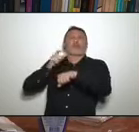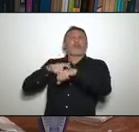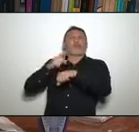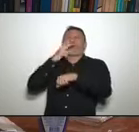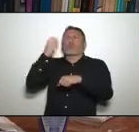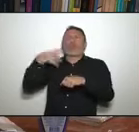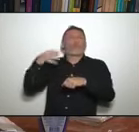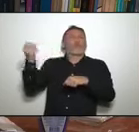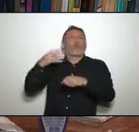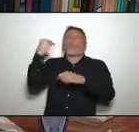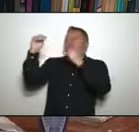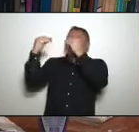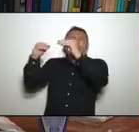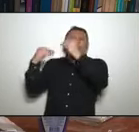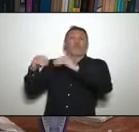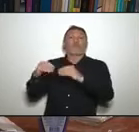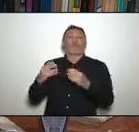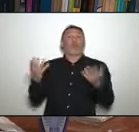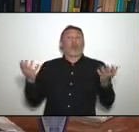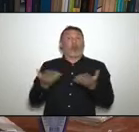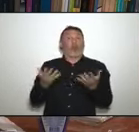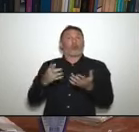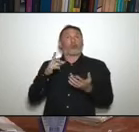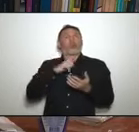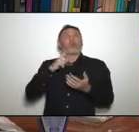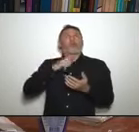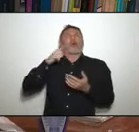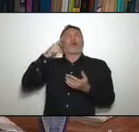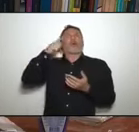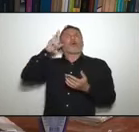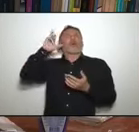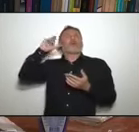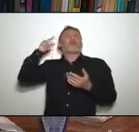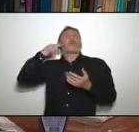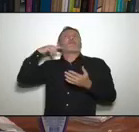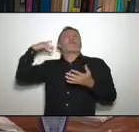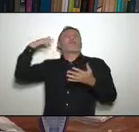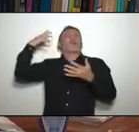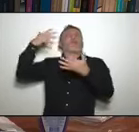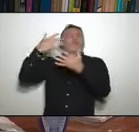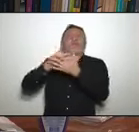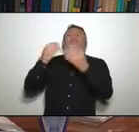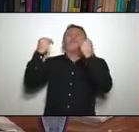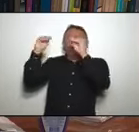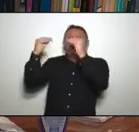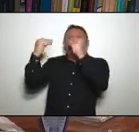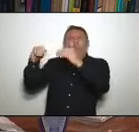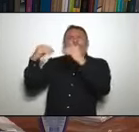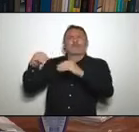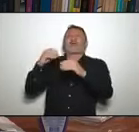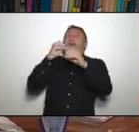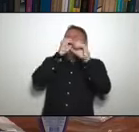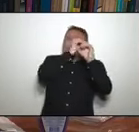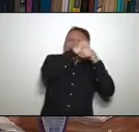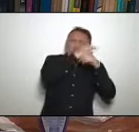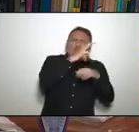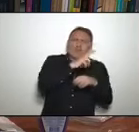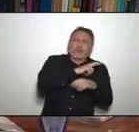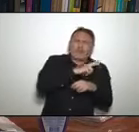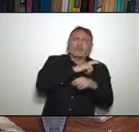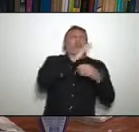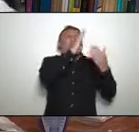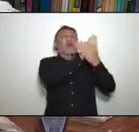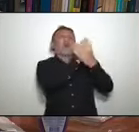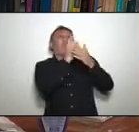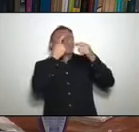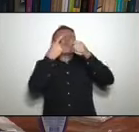nesses últimos dias, lançados nesses últimos dias, dados que estavam acumulados em laboratórios privados, dados que estavam ainda acumulados em